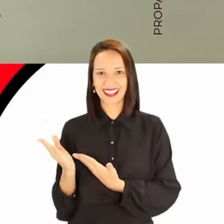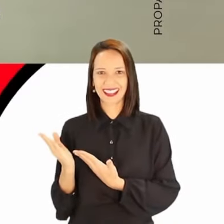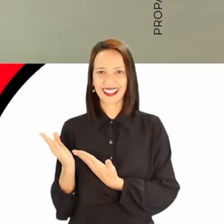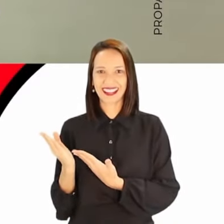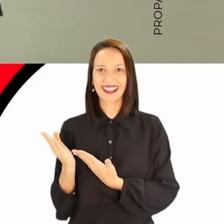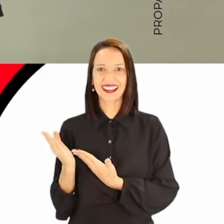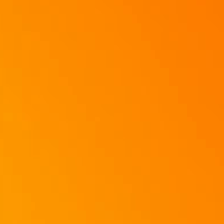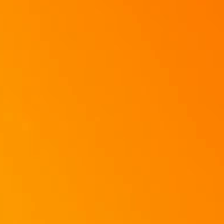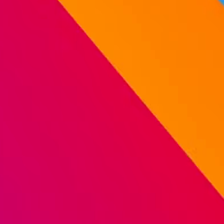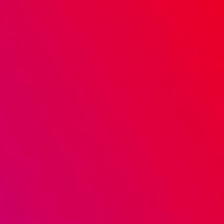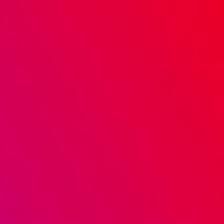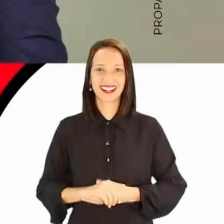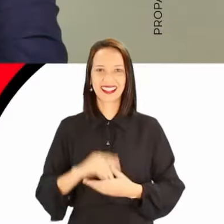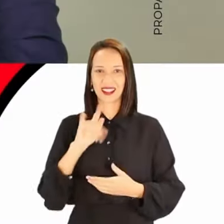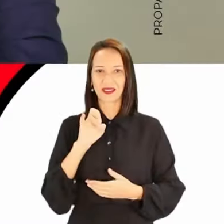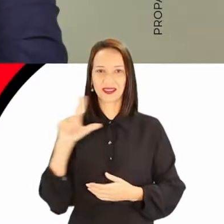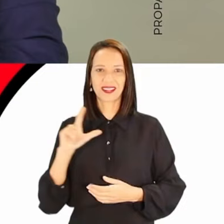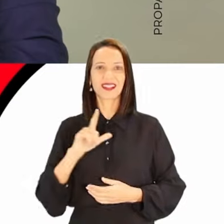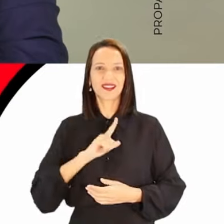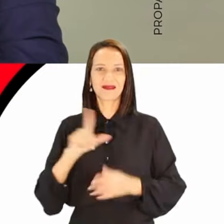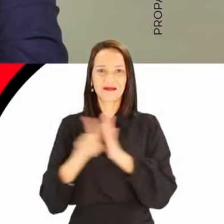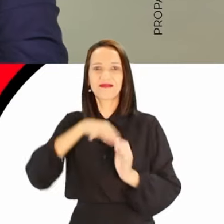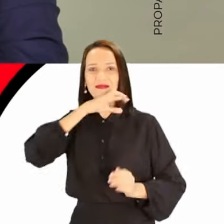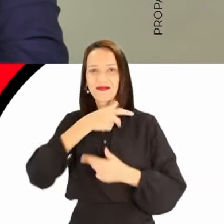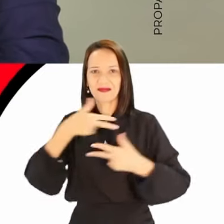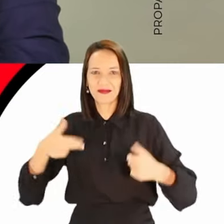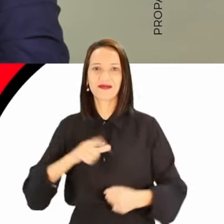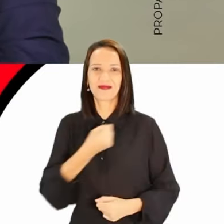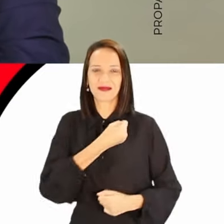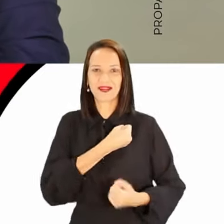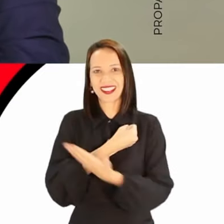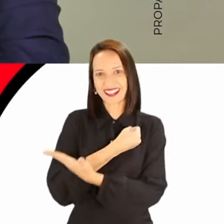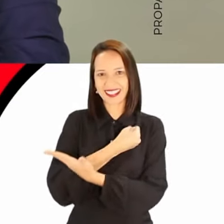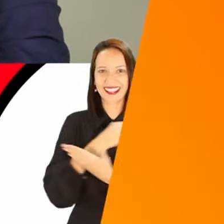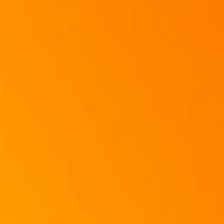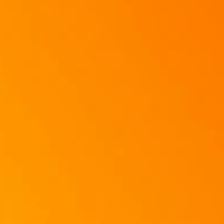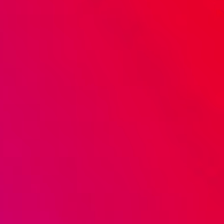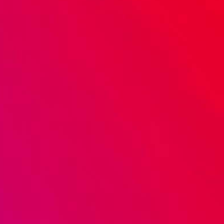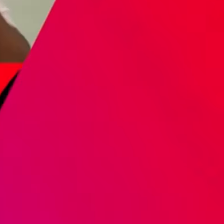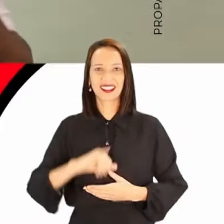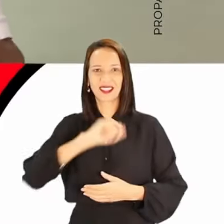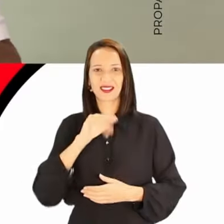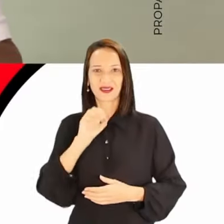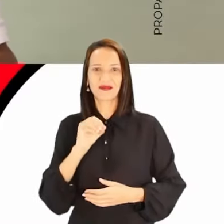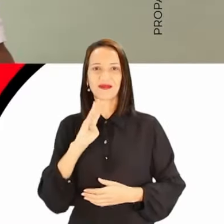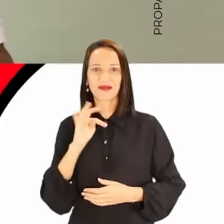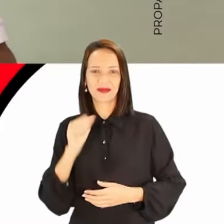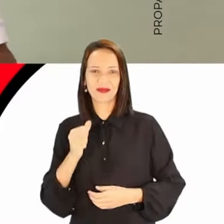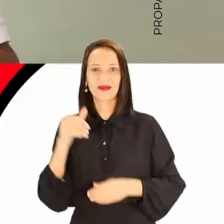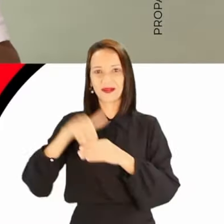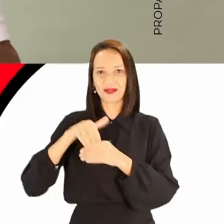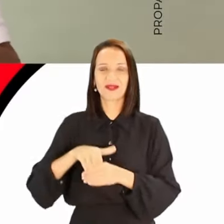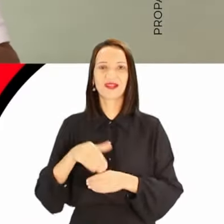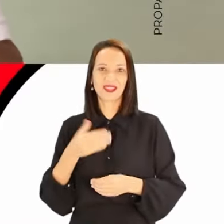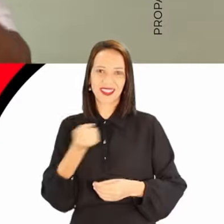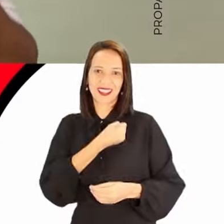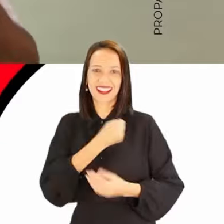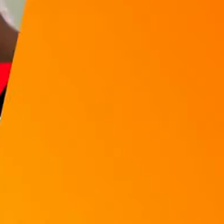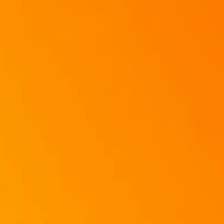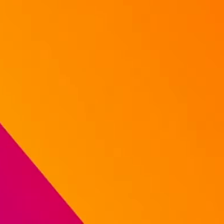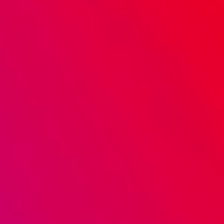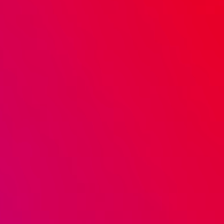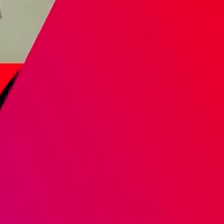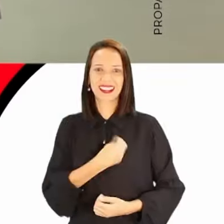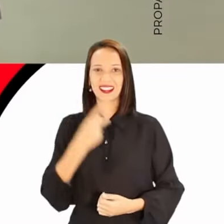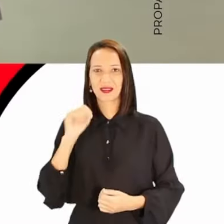50-2-1-0. Gabriel Medeiros, pelos animais, 50-0-16. João Batista Capital, vote 50-0